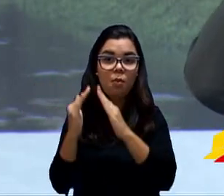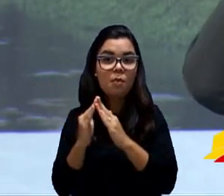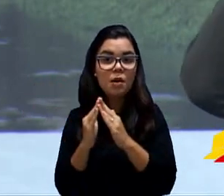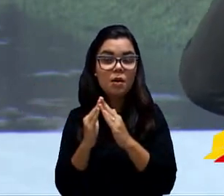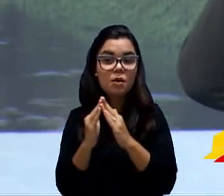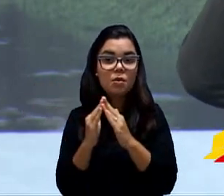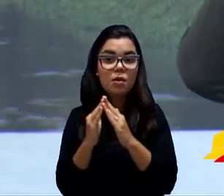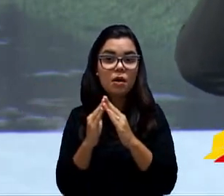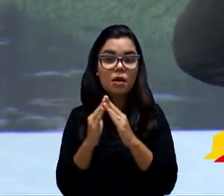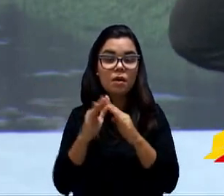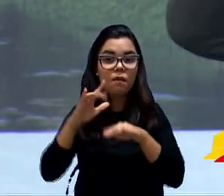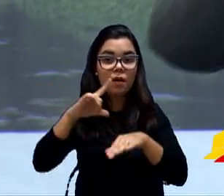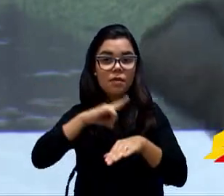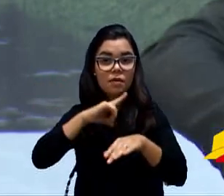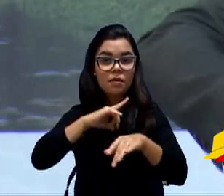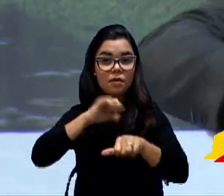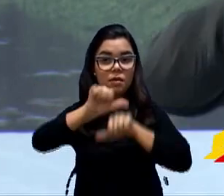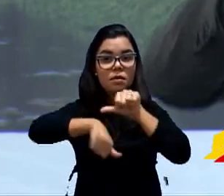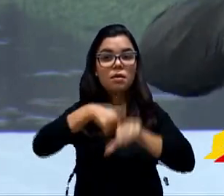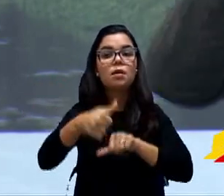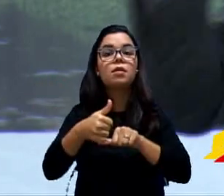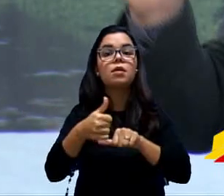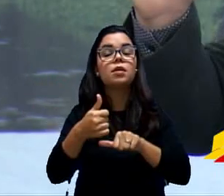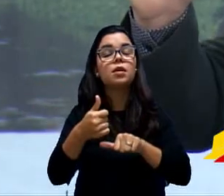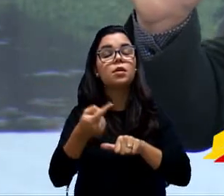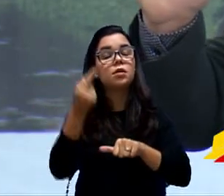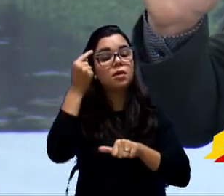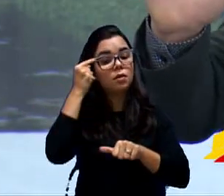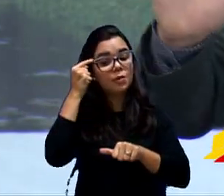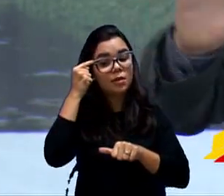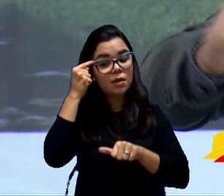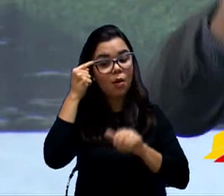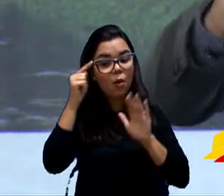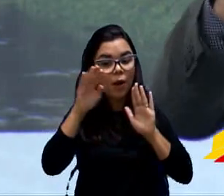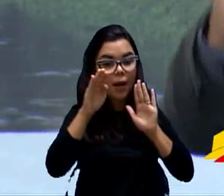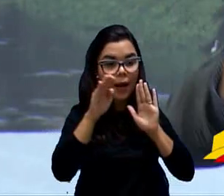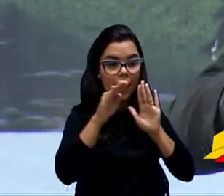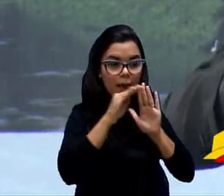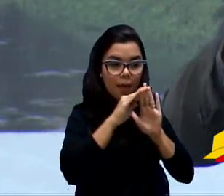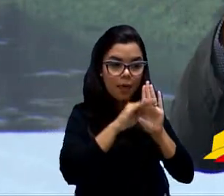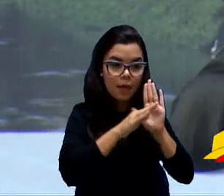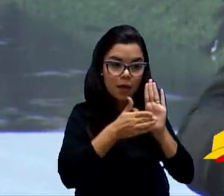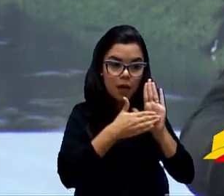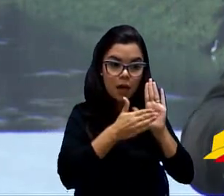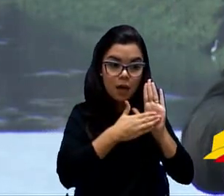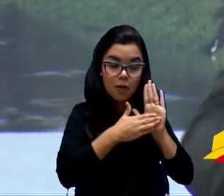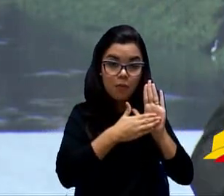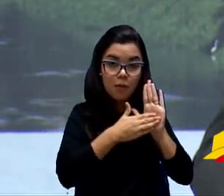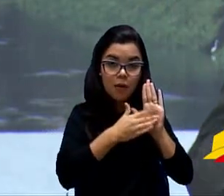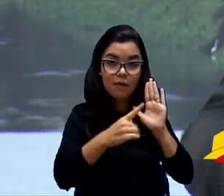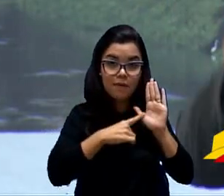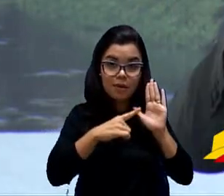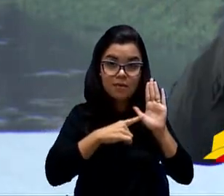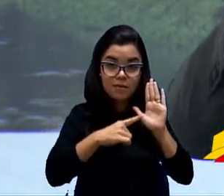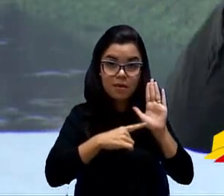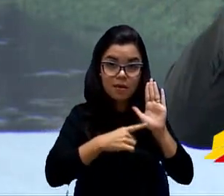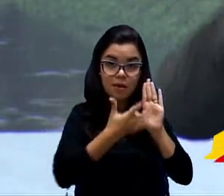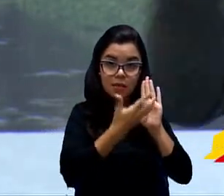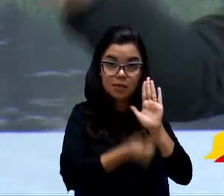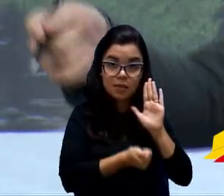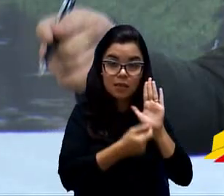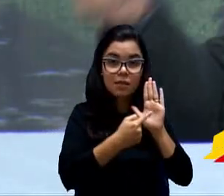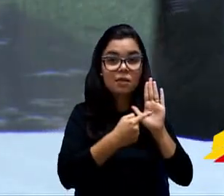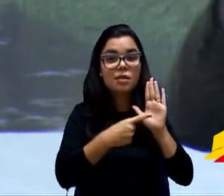pensar? É o que está no projeto de lei que vai valer. Se estiver no projeto de lei que vai ser